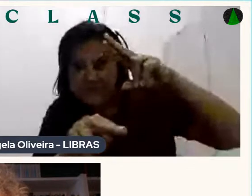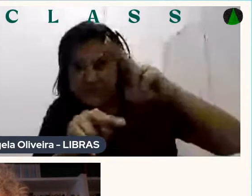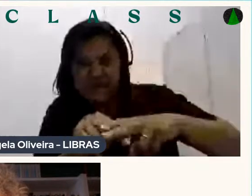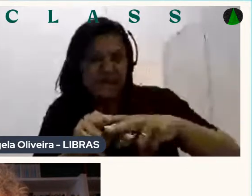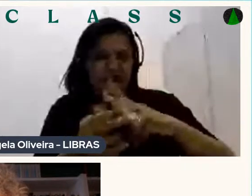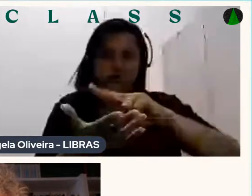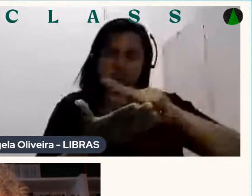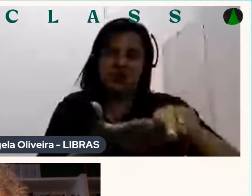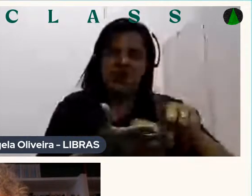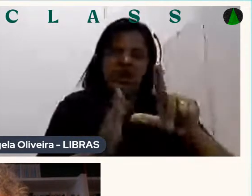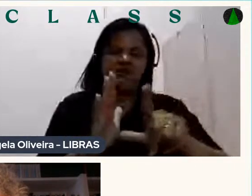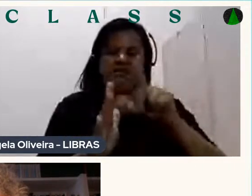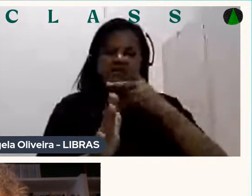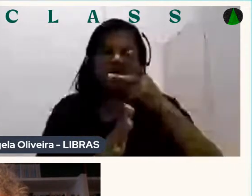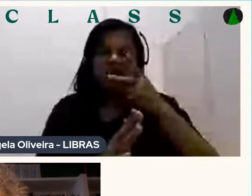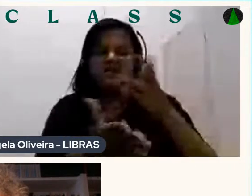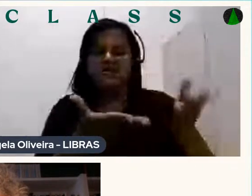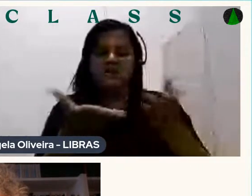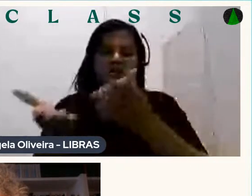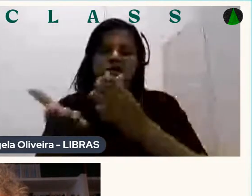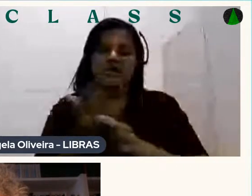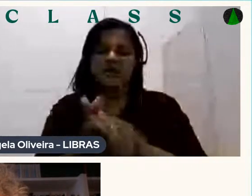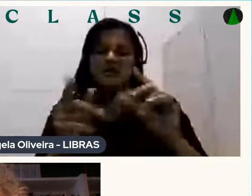Um Esse já é um esqueleto